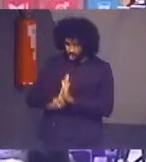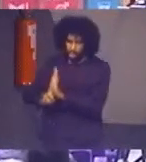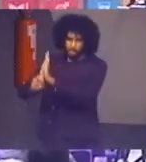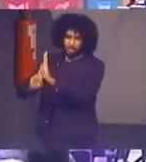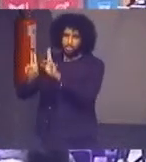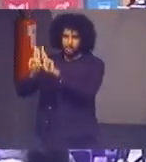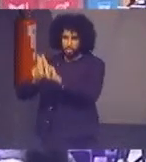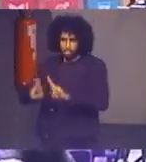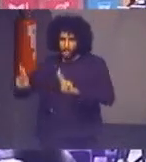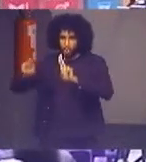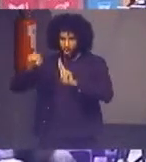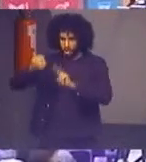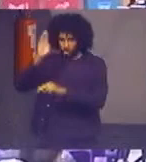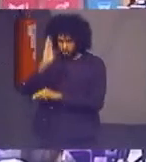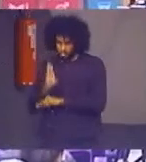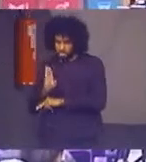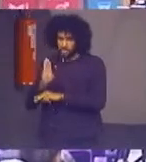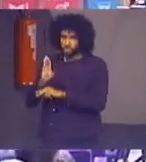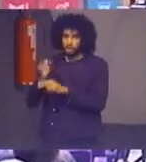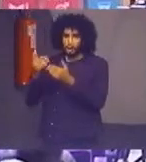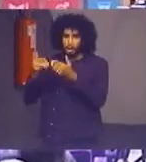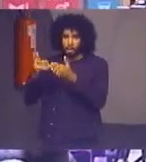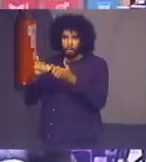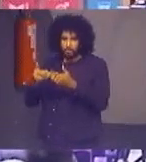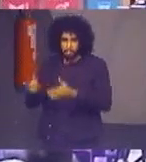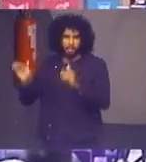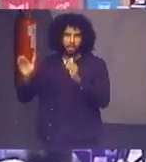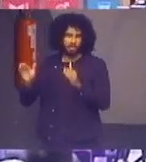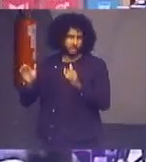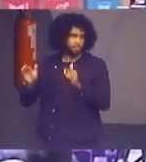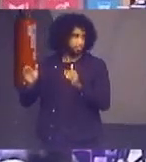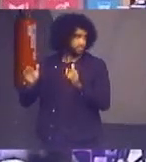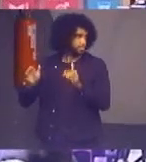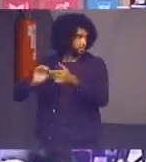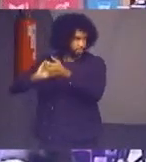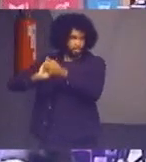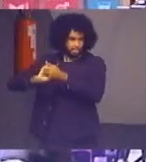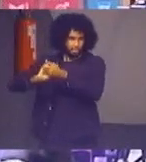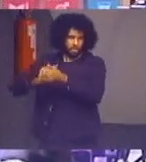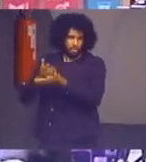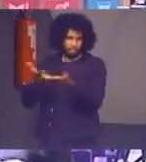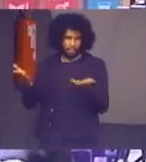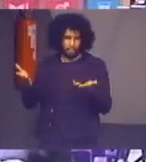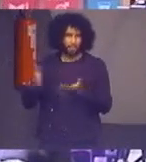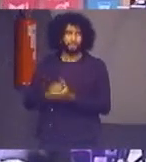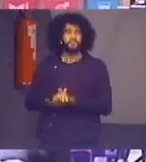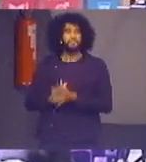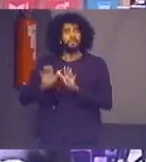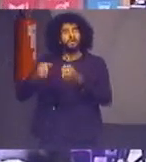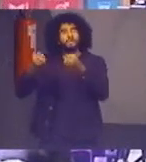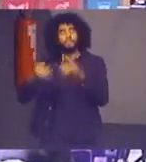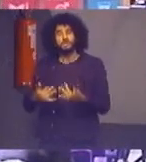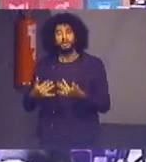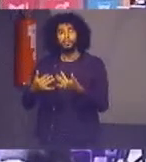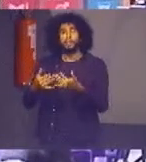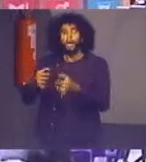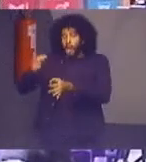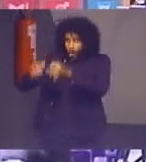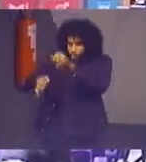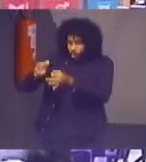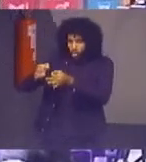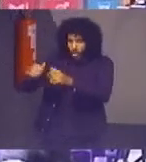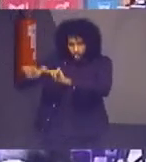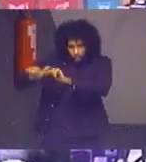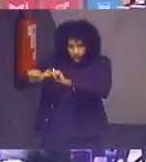e que inaugurou as as saudações aqui dizer que a Justiça do Trabalho não